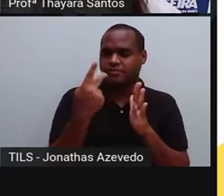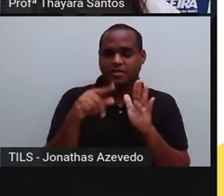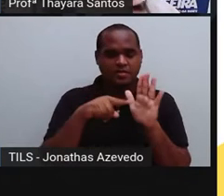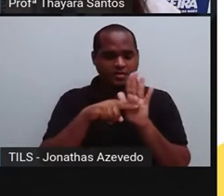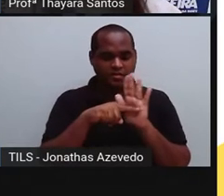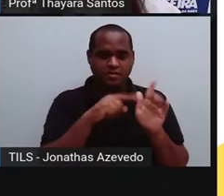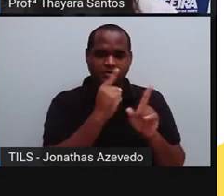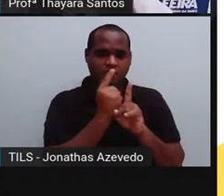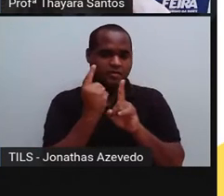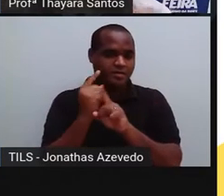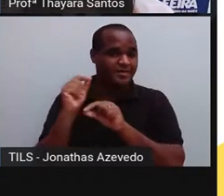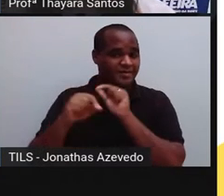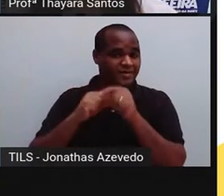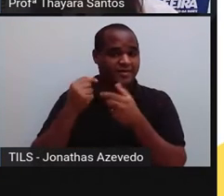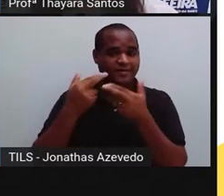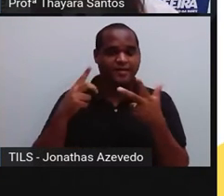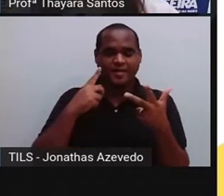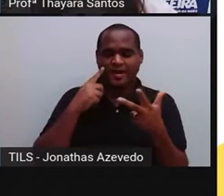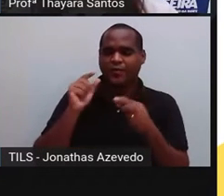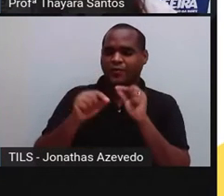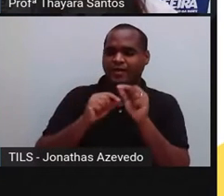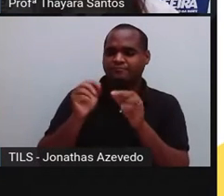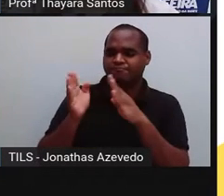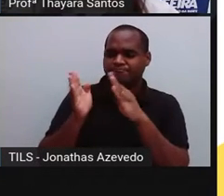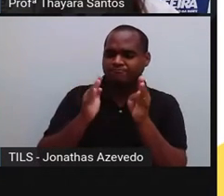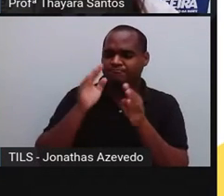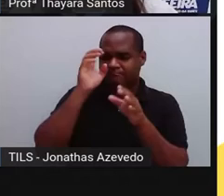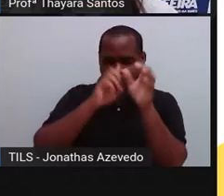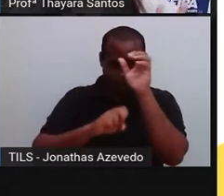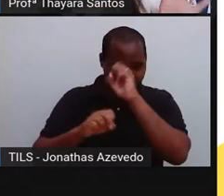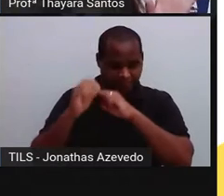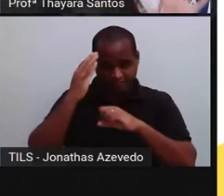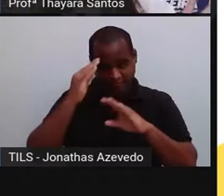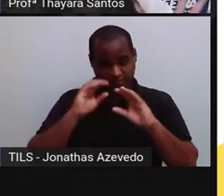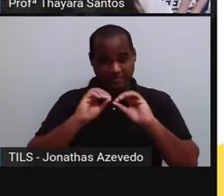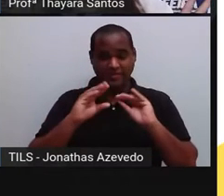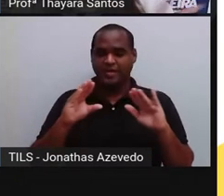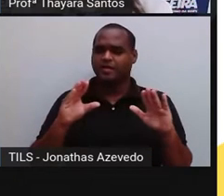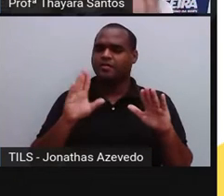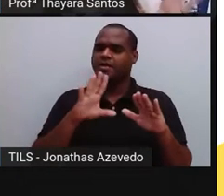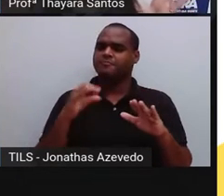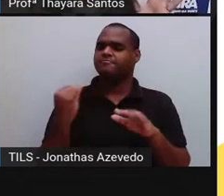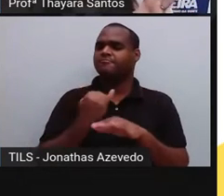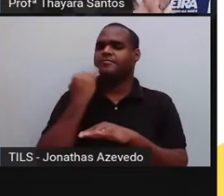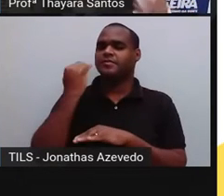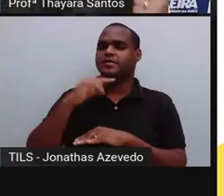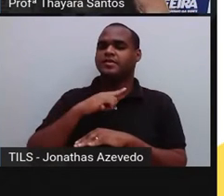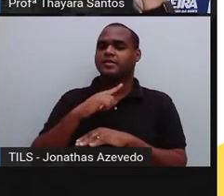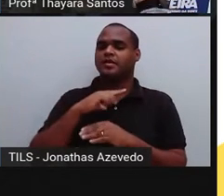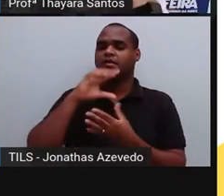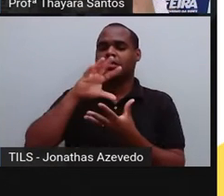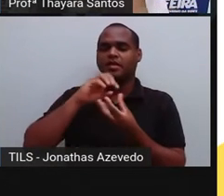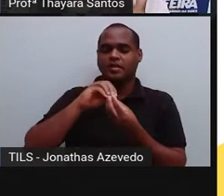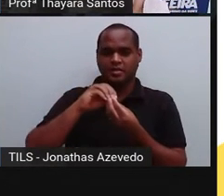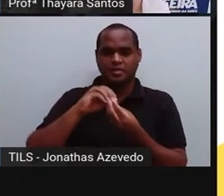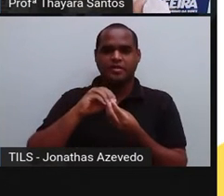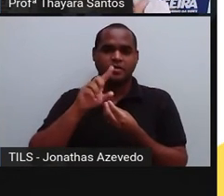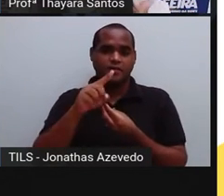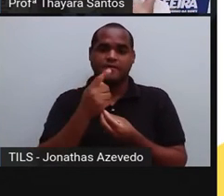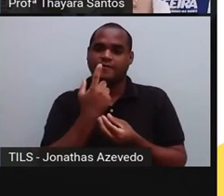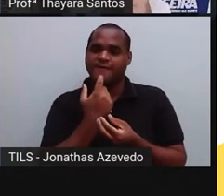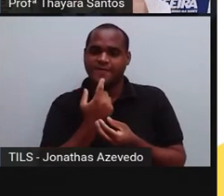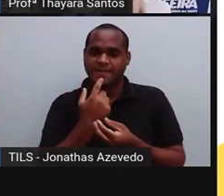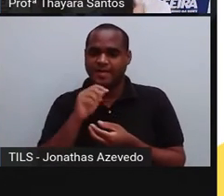também o que a gente viu na aula até aqui para poder entender direito esse assunto, tá? Importante, o é que vai ficar de resumo? Sangue